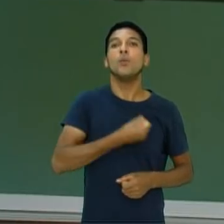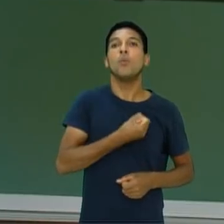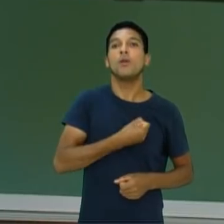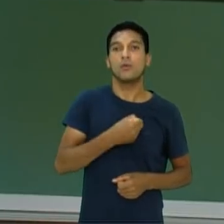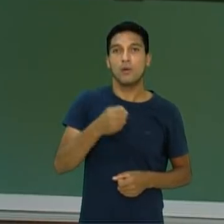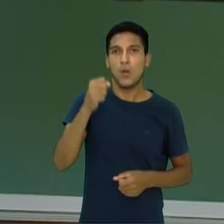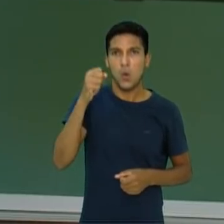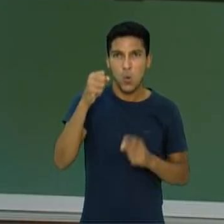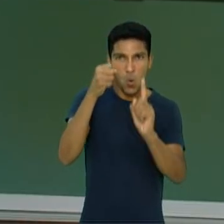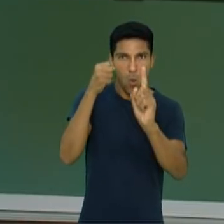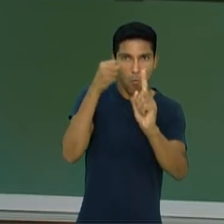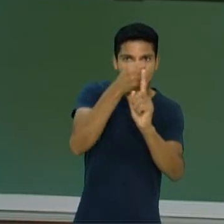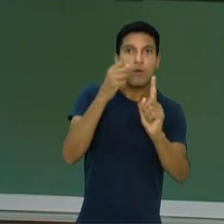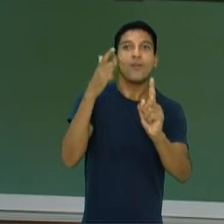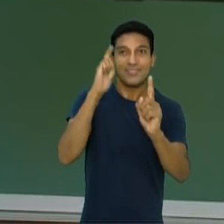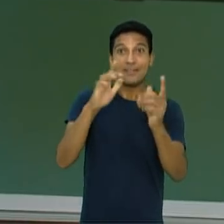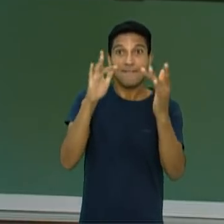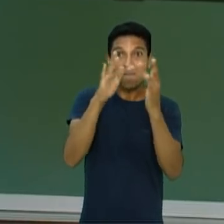da luta.